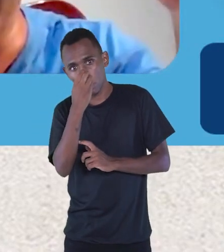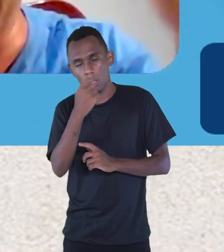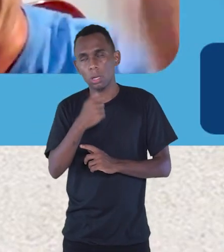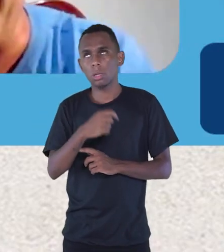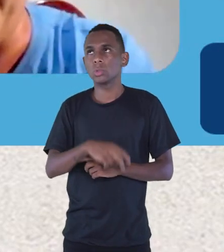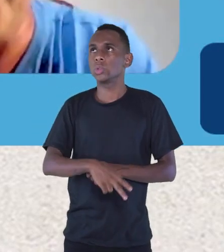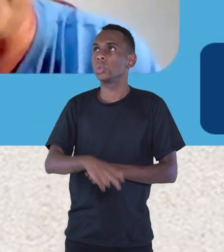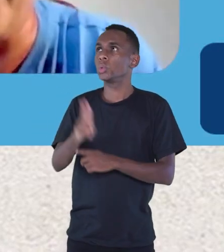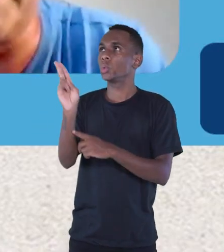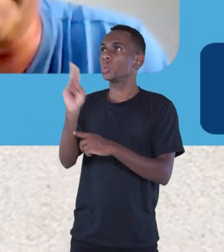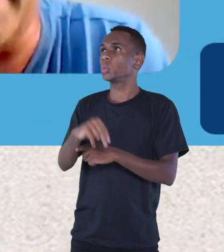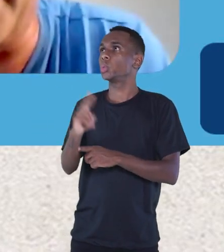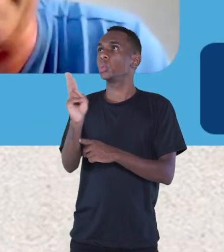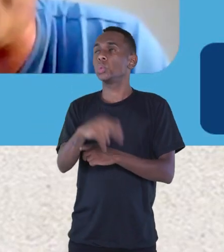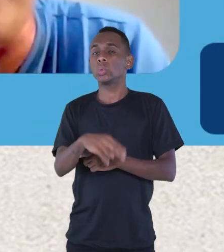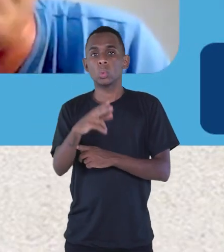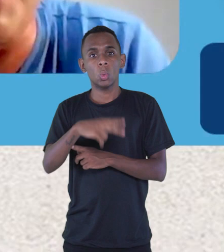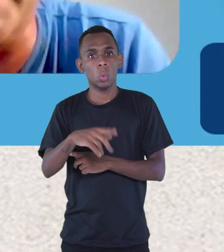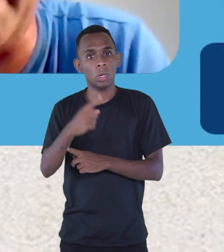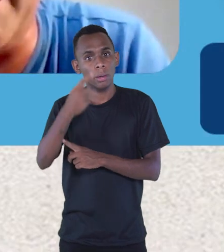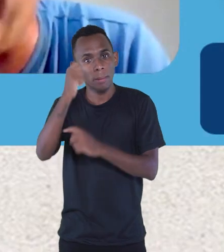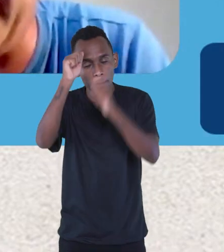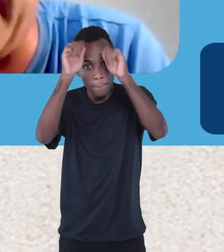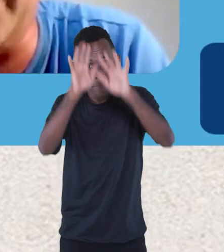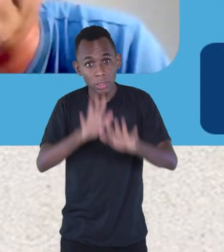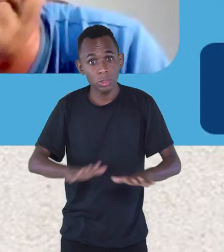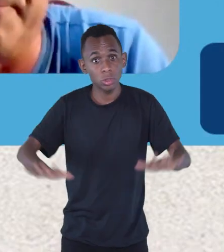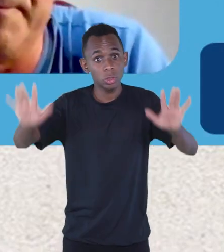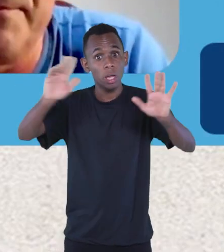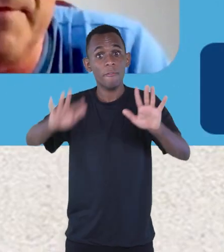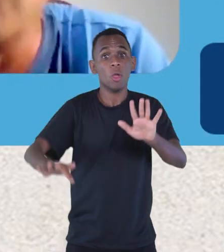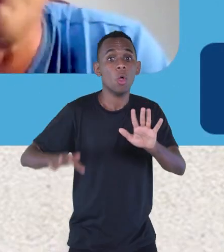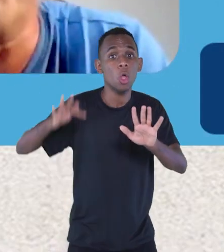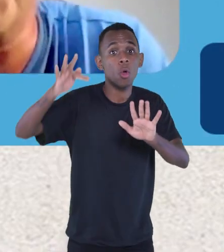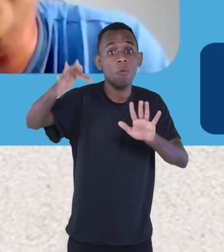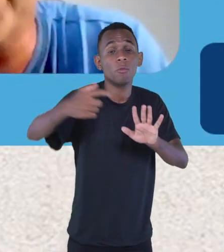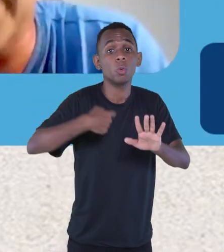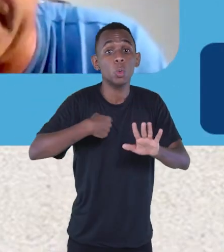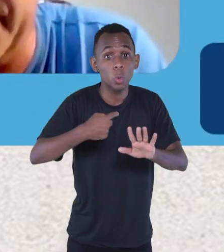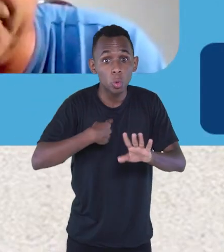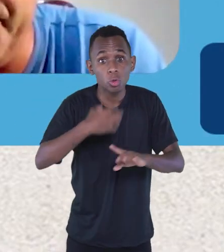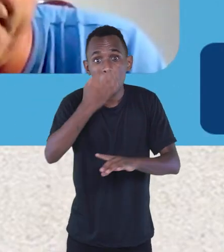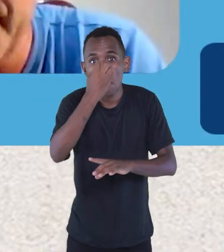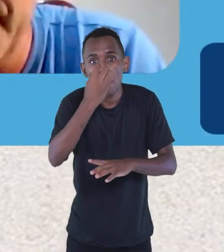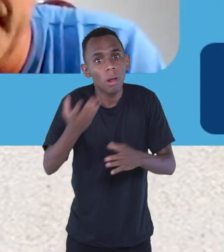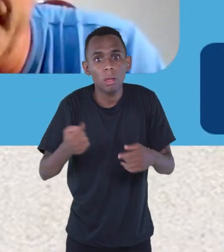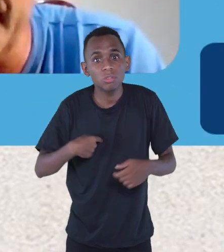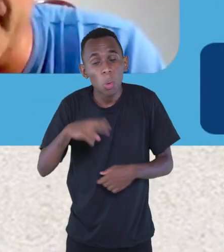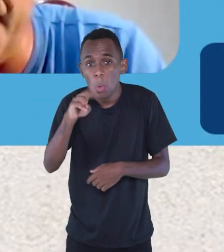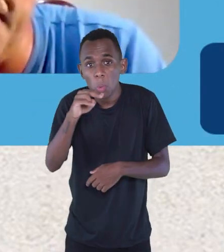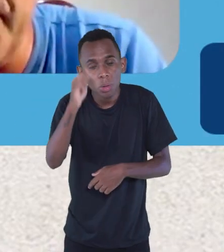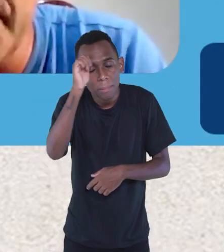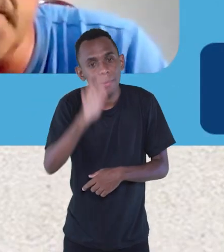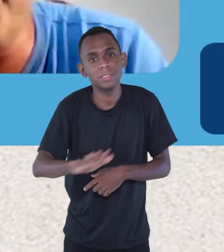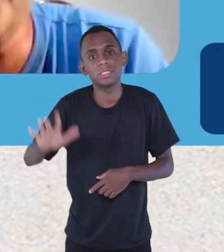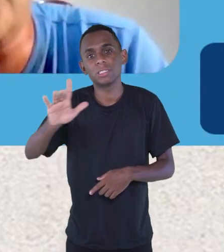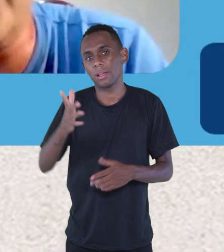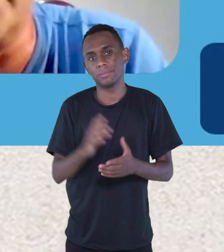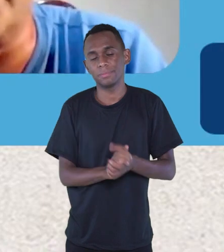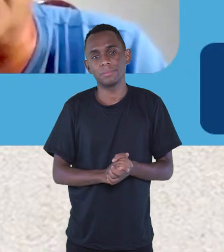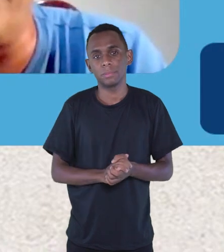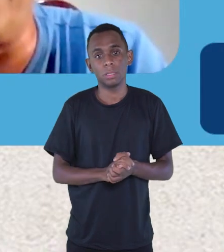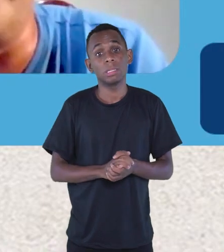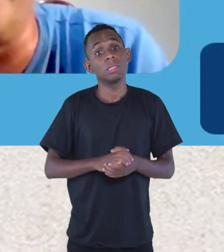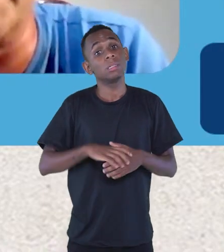imaginava naquela época, em 1970, que um dia seria o palhaço. Eu nunca podia imaginar aquilo. Então, são